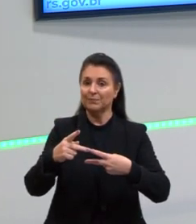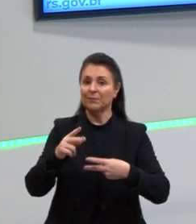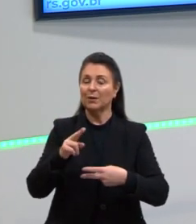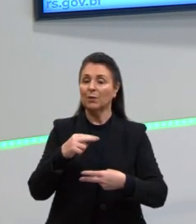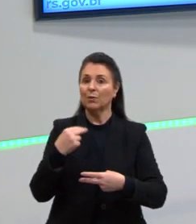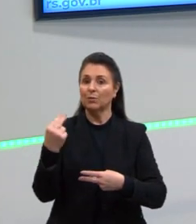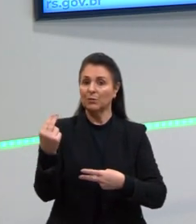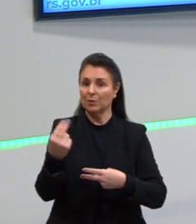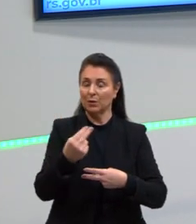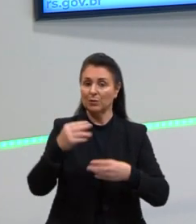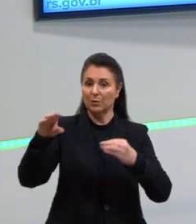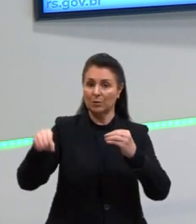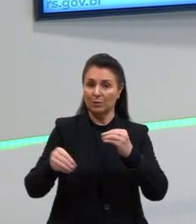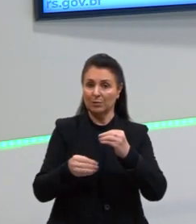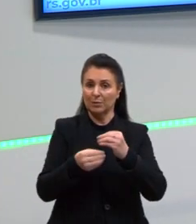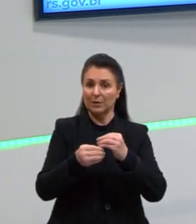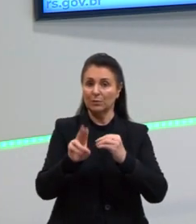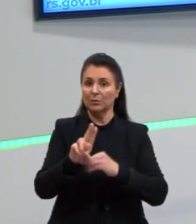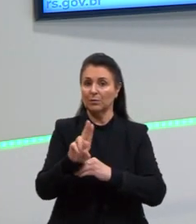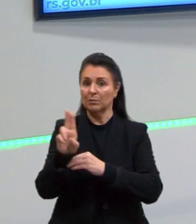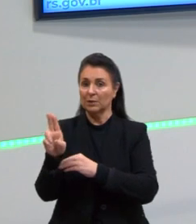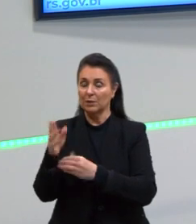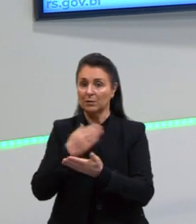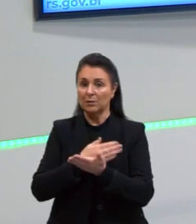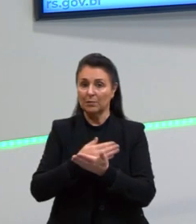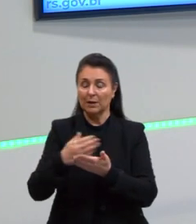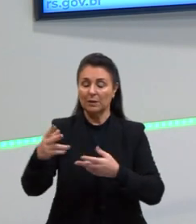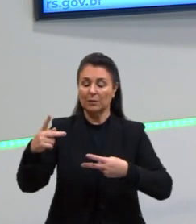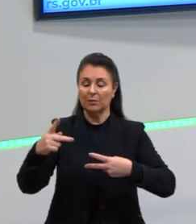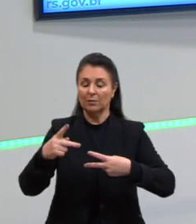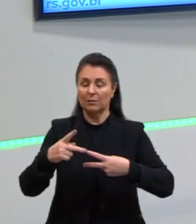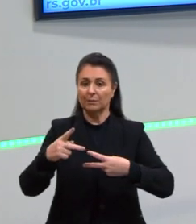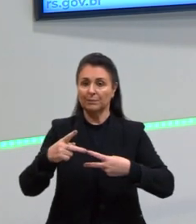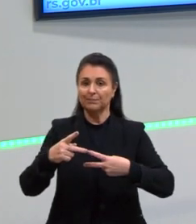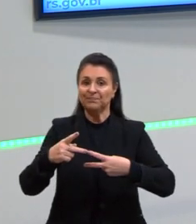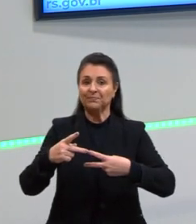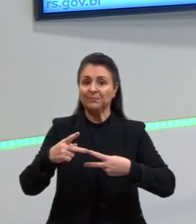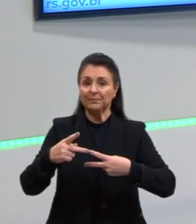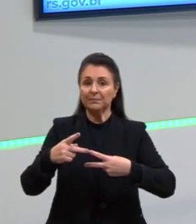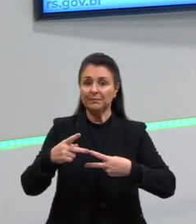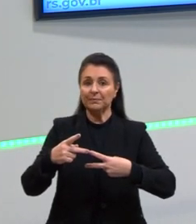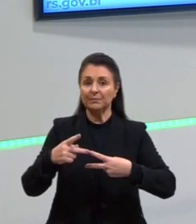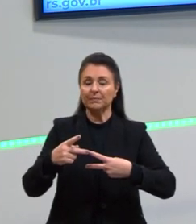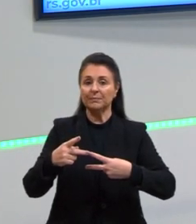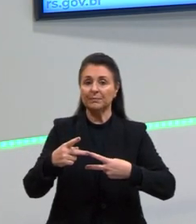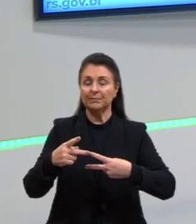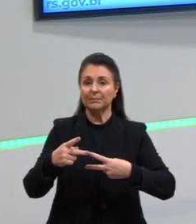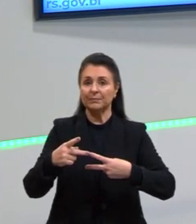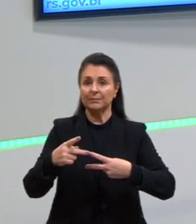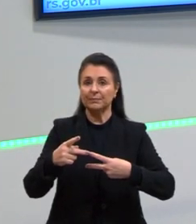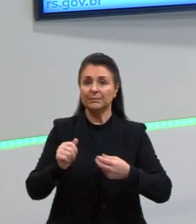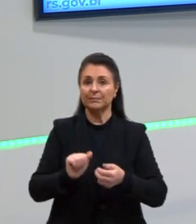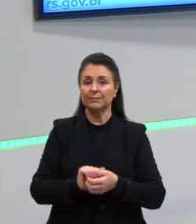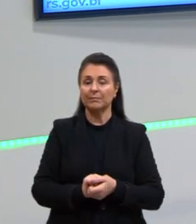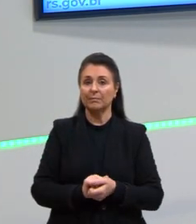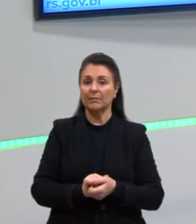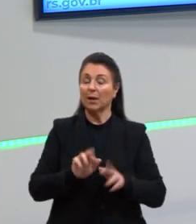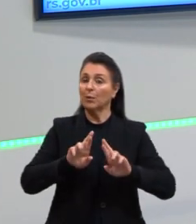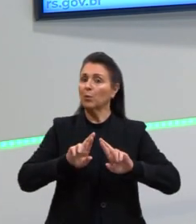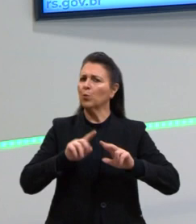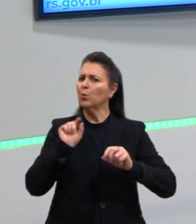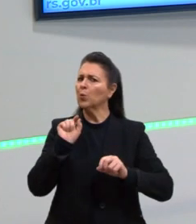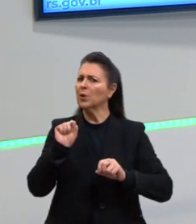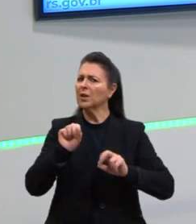nossos complementos nominais também começam com preposição. E, aqui, a diferença